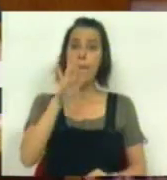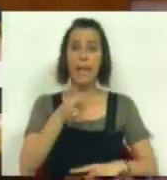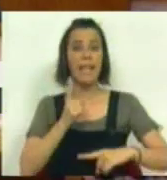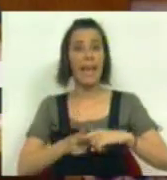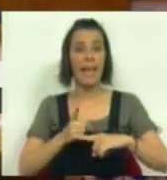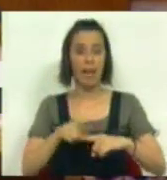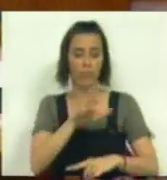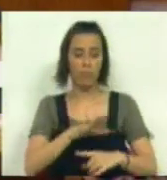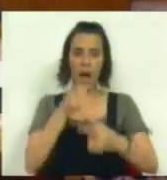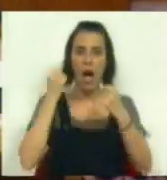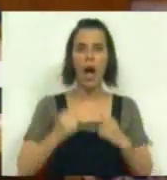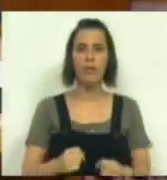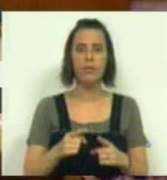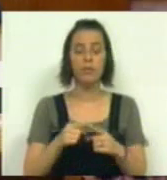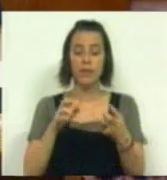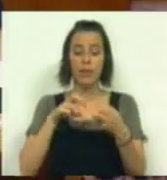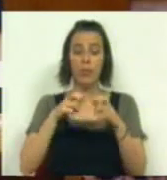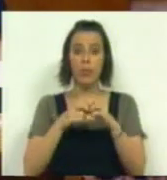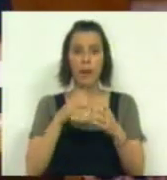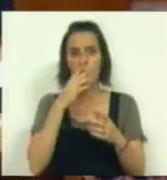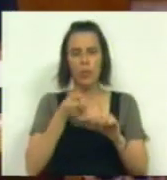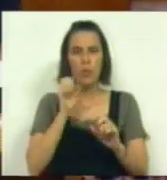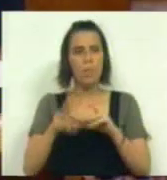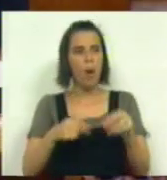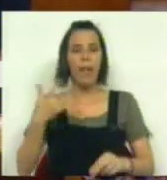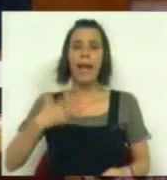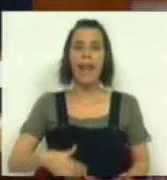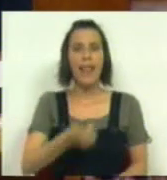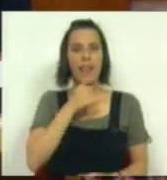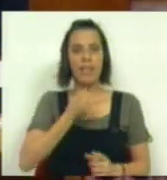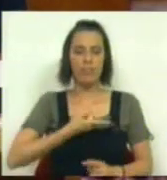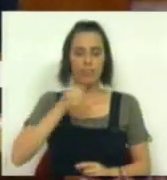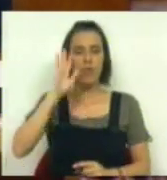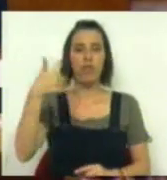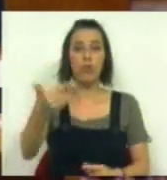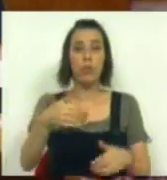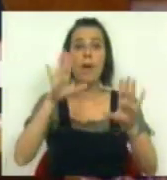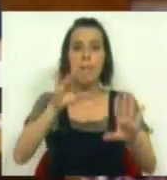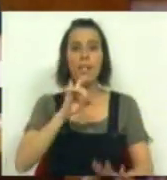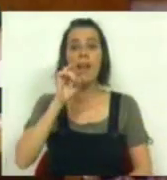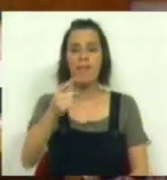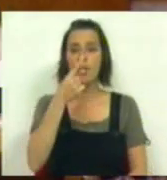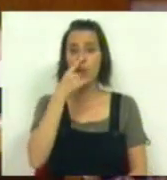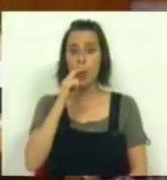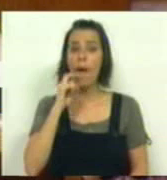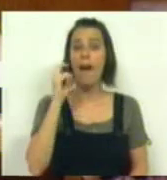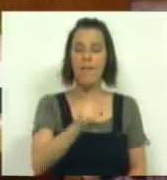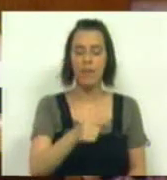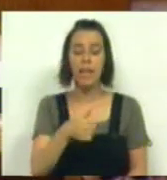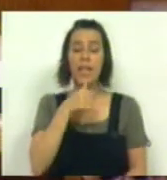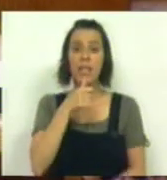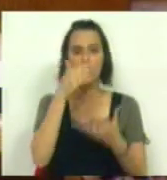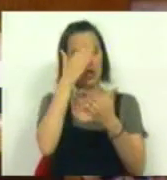que os gregos insistem neste impossível fora de moda de querer decidir o seu futuro. Mas avisa Durão Barroso, as